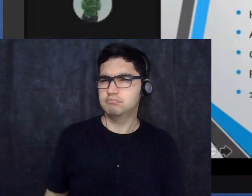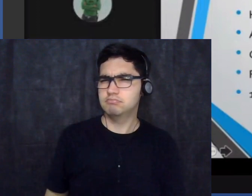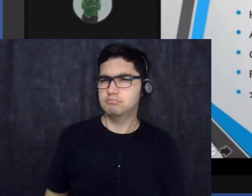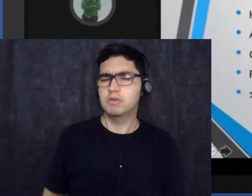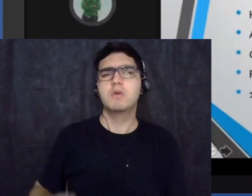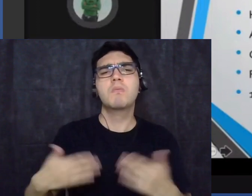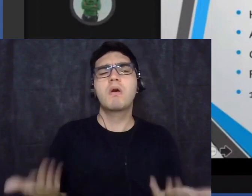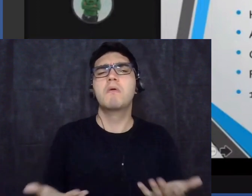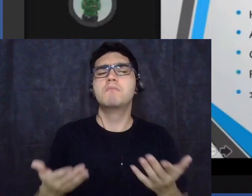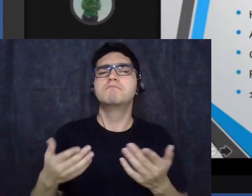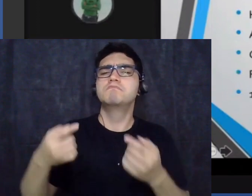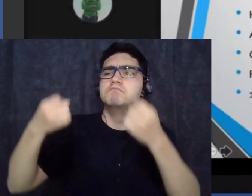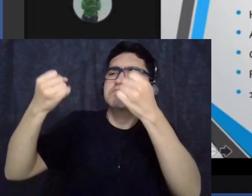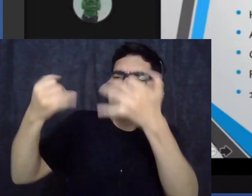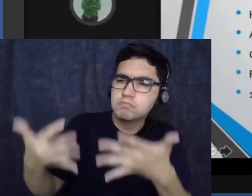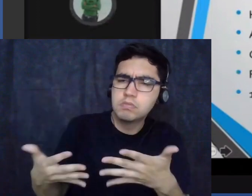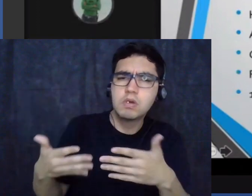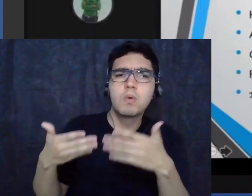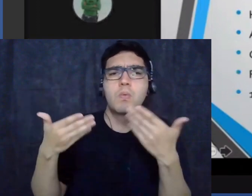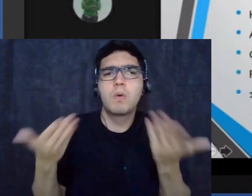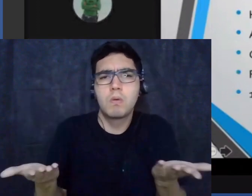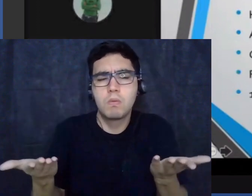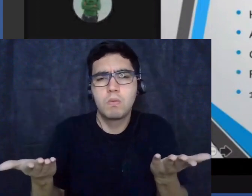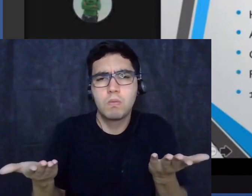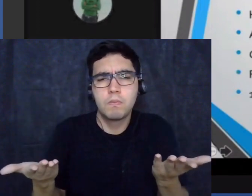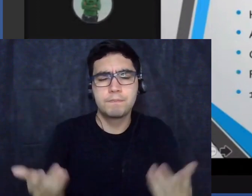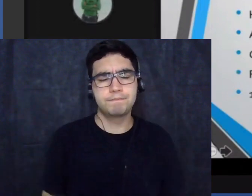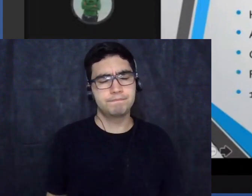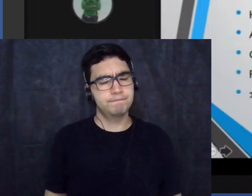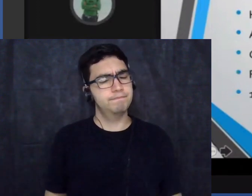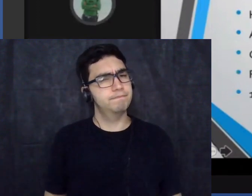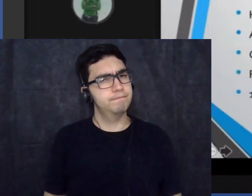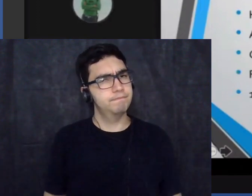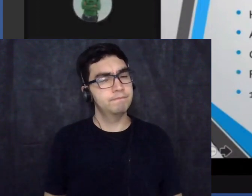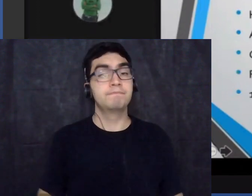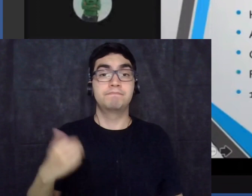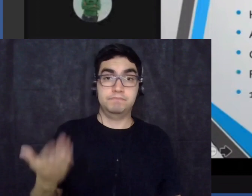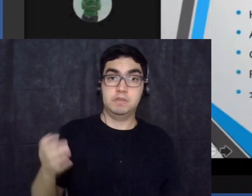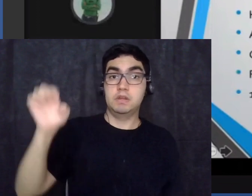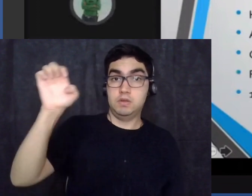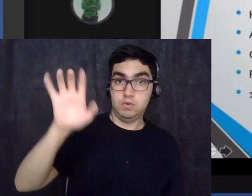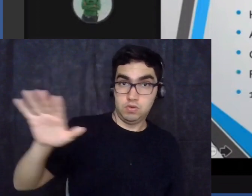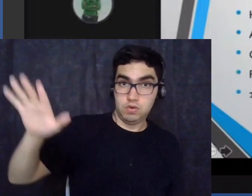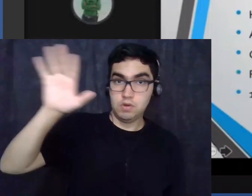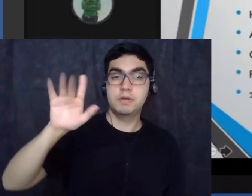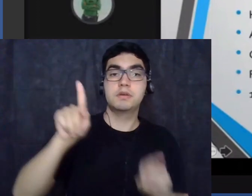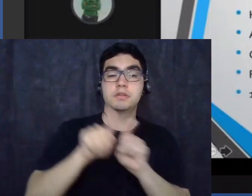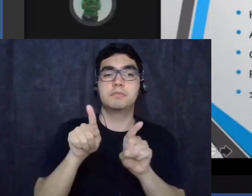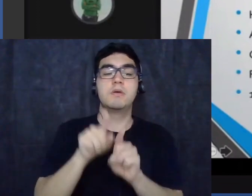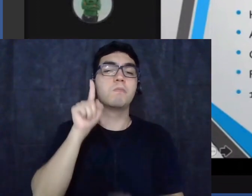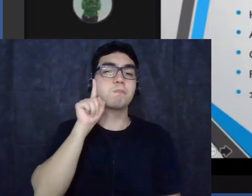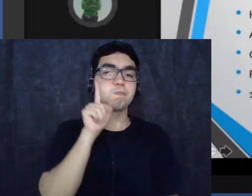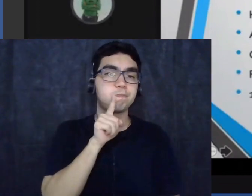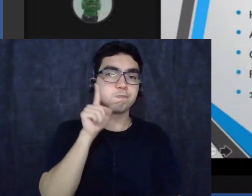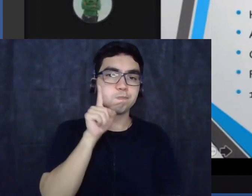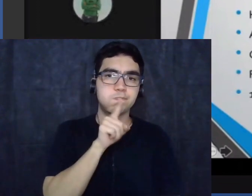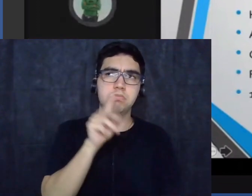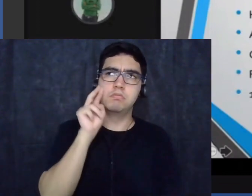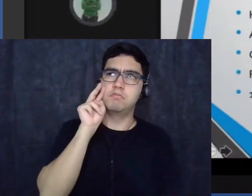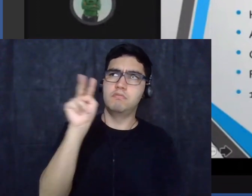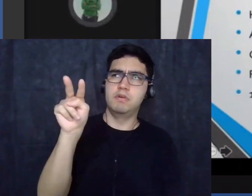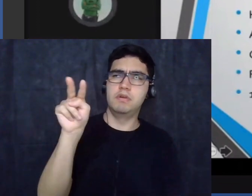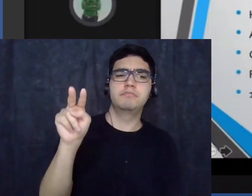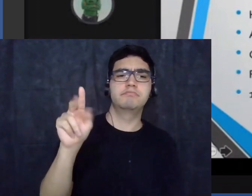Bom, na Europa, então, nos Estados Unidos, também nós vamos ver que vai surgir